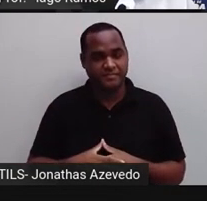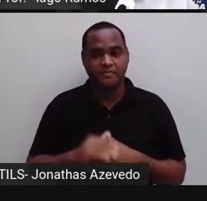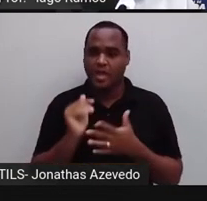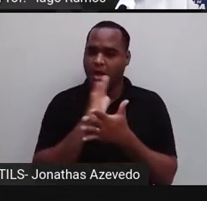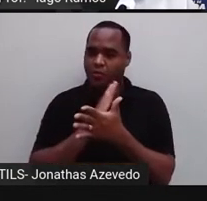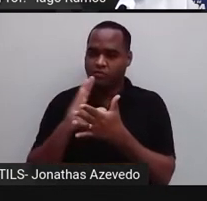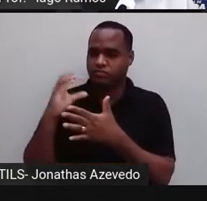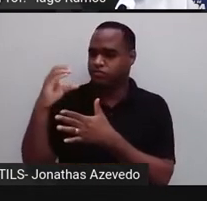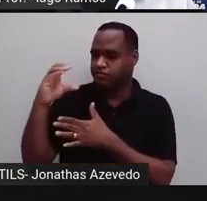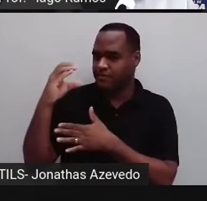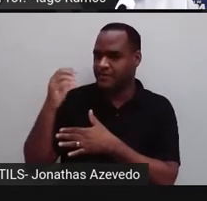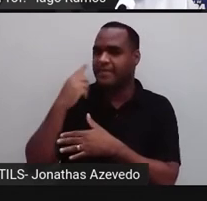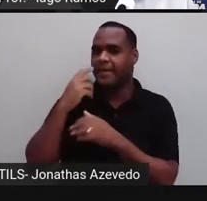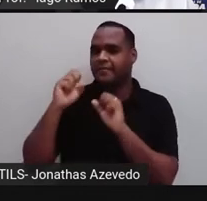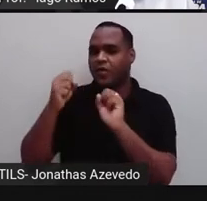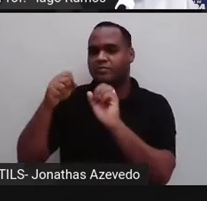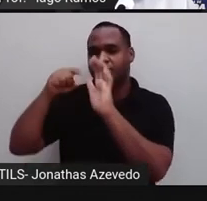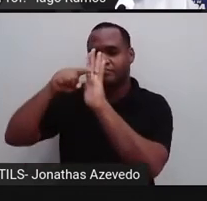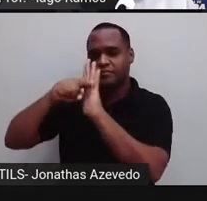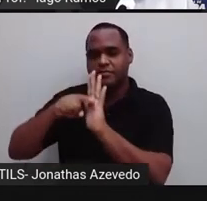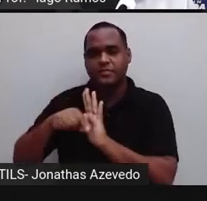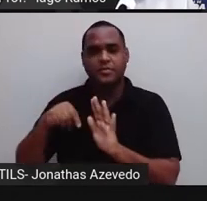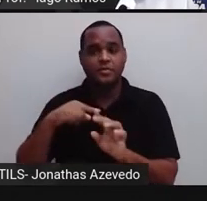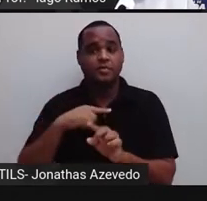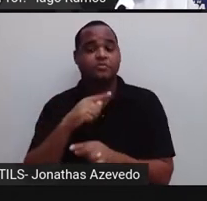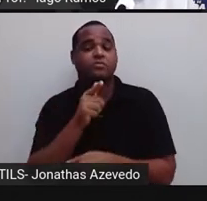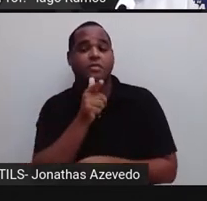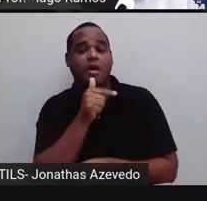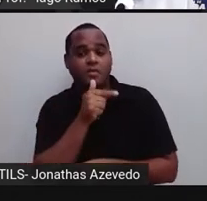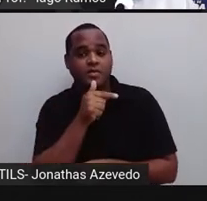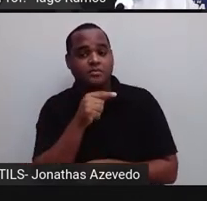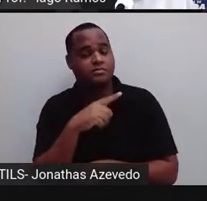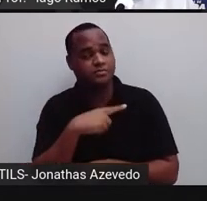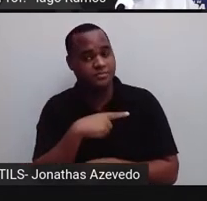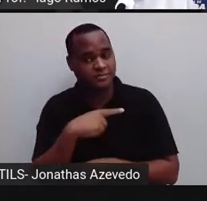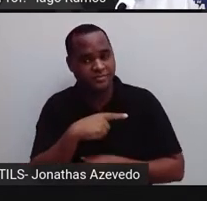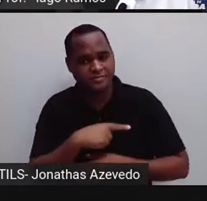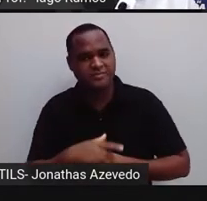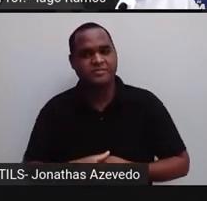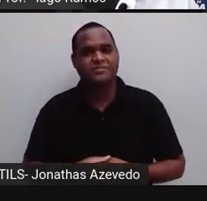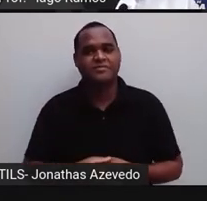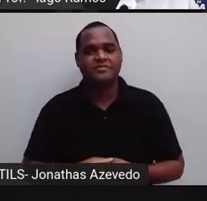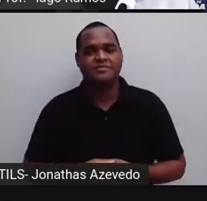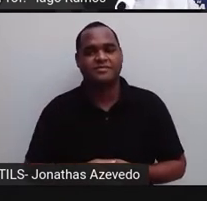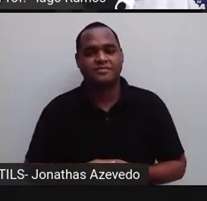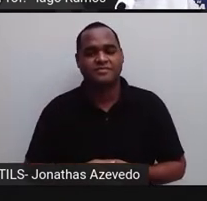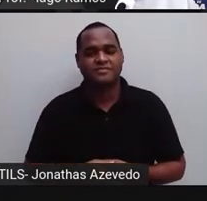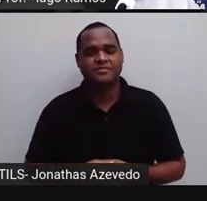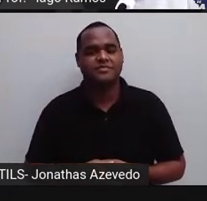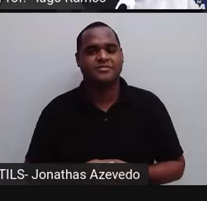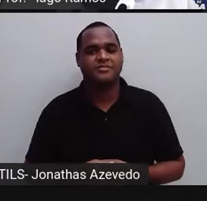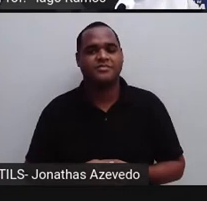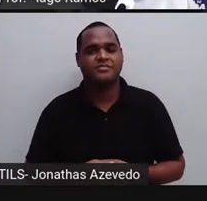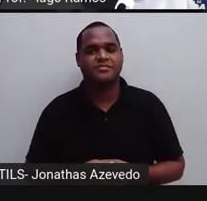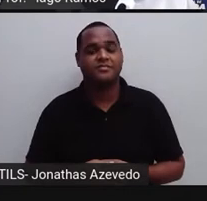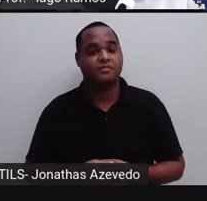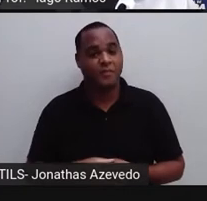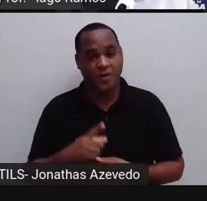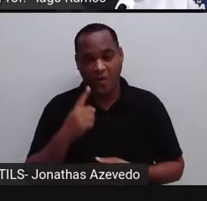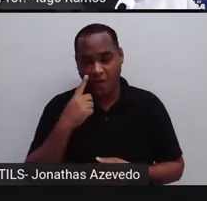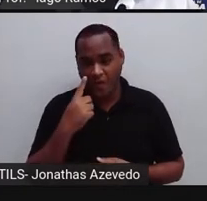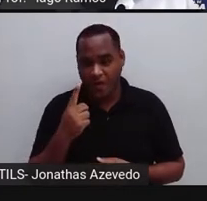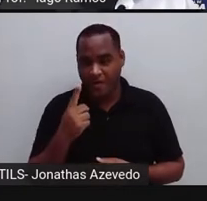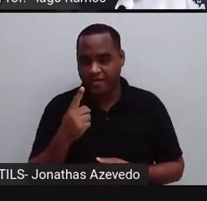apontam que nesse planeta existe água, né? Como existe aqui no planeta Terra. Olha que coisa